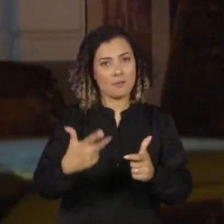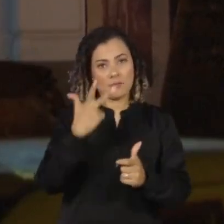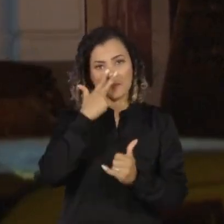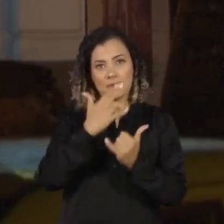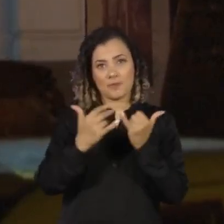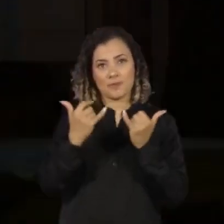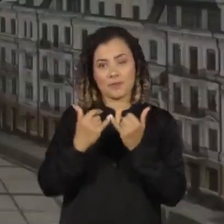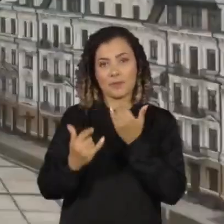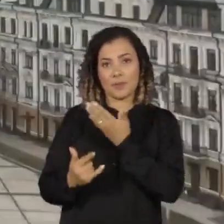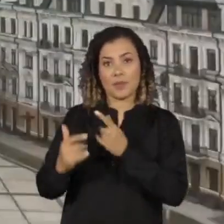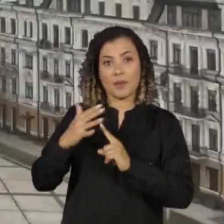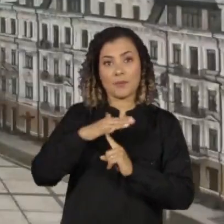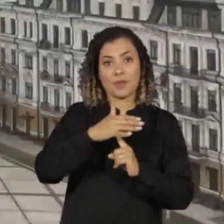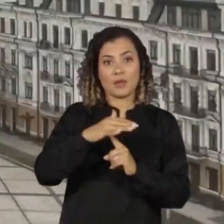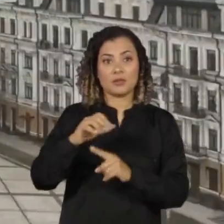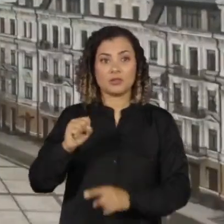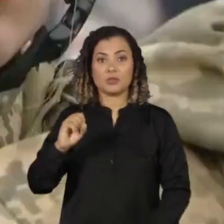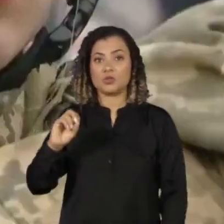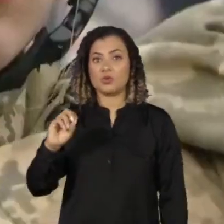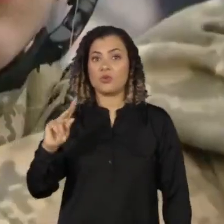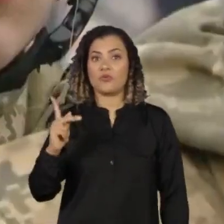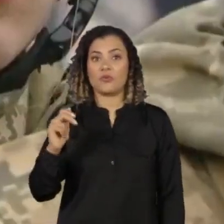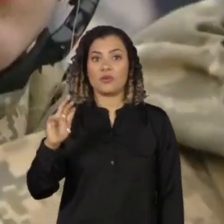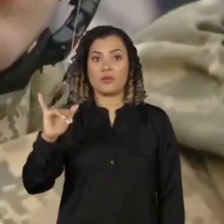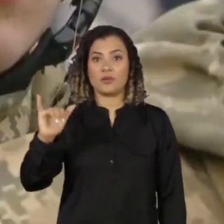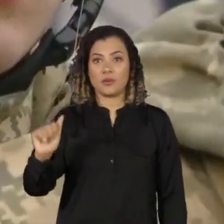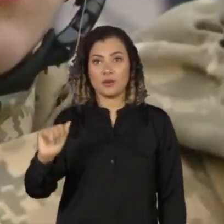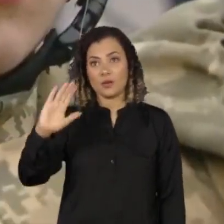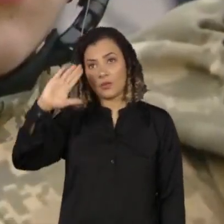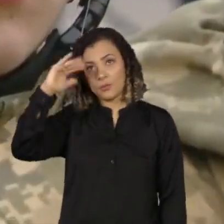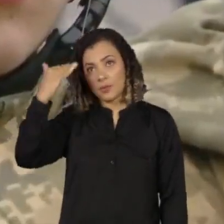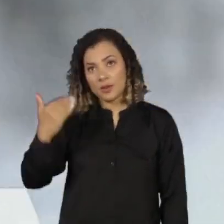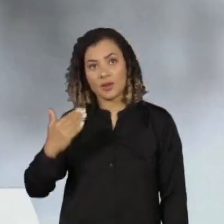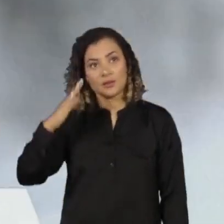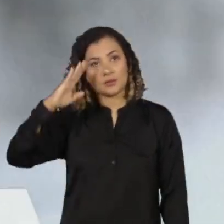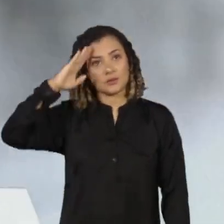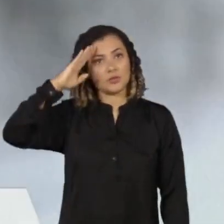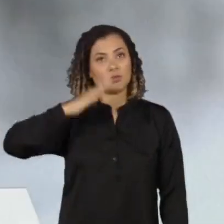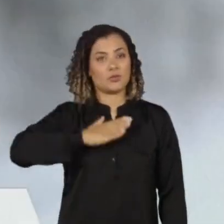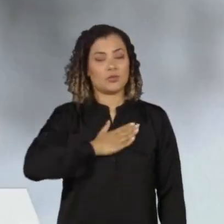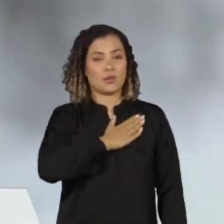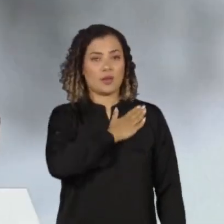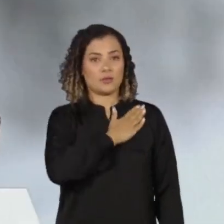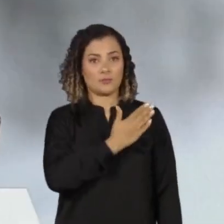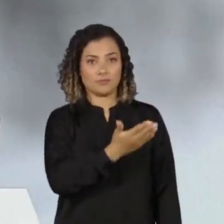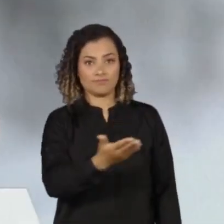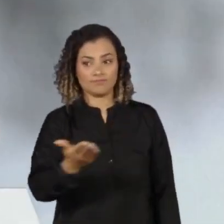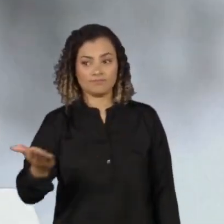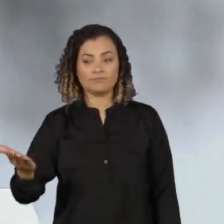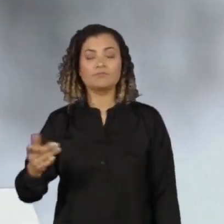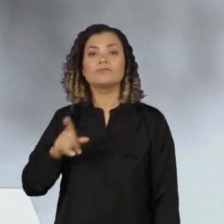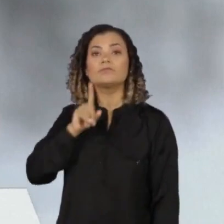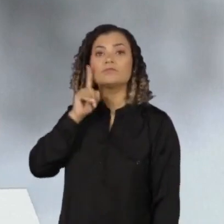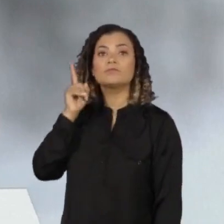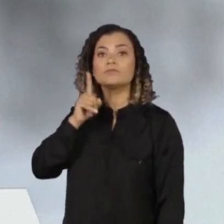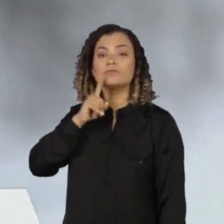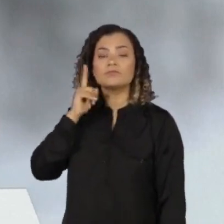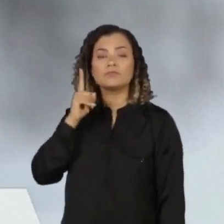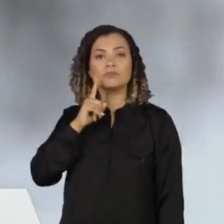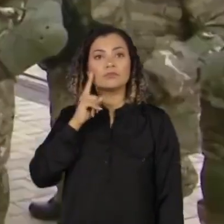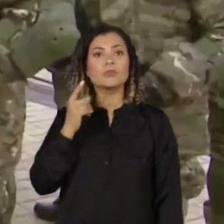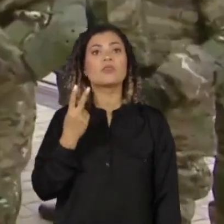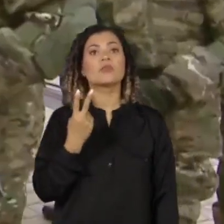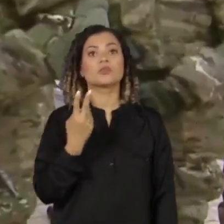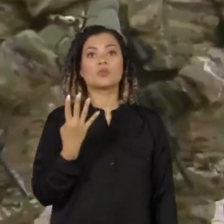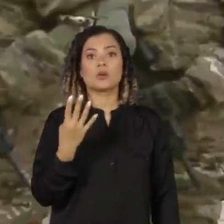Na Praça Sofia, o presidente Zelensky homenageou os soldados e chamou o 24 de fevereiro de 2022,